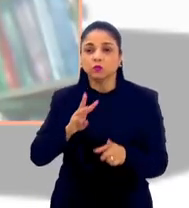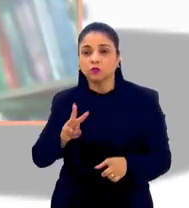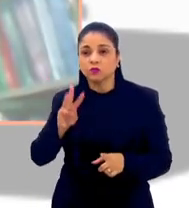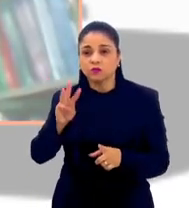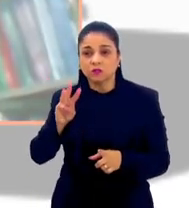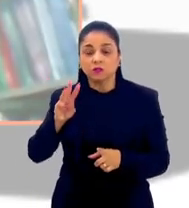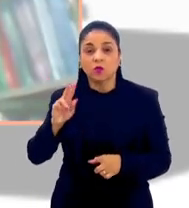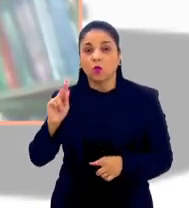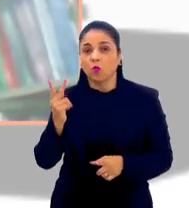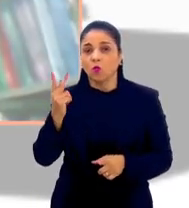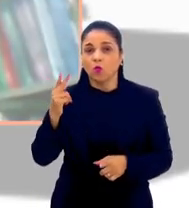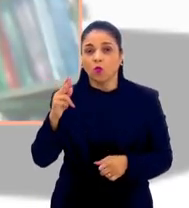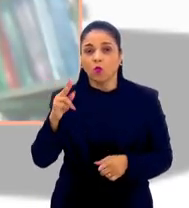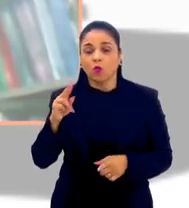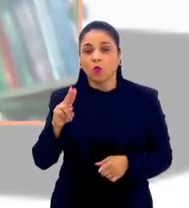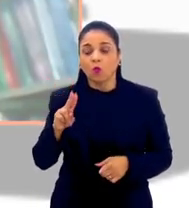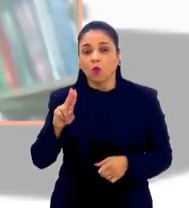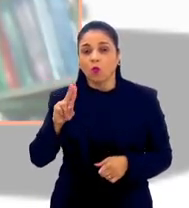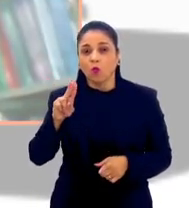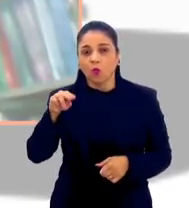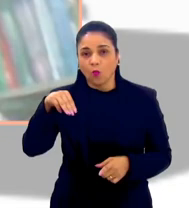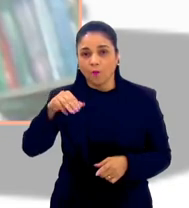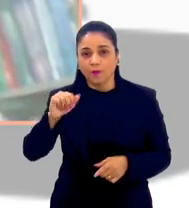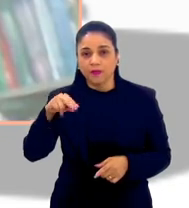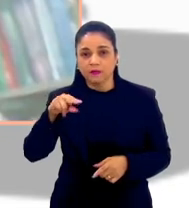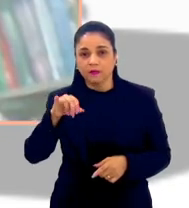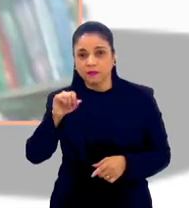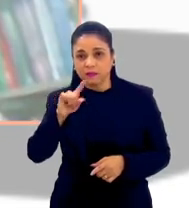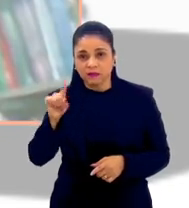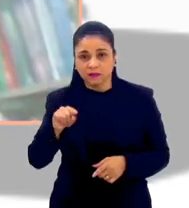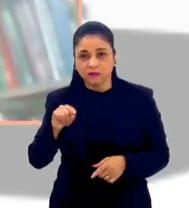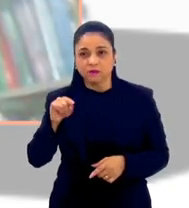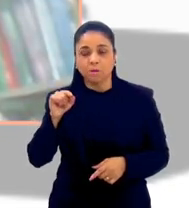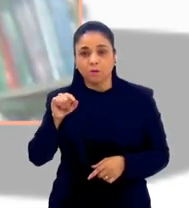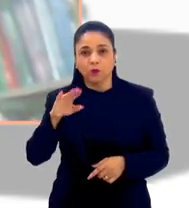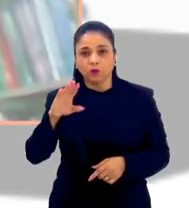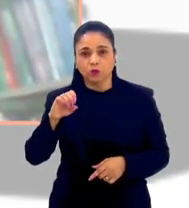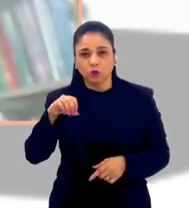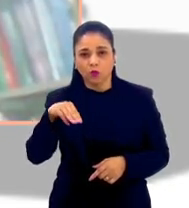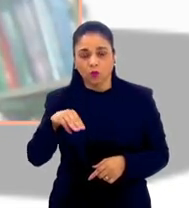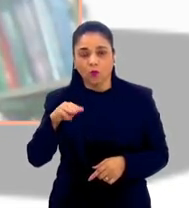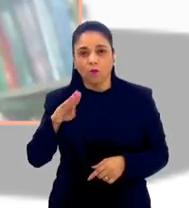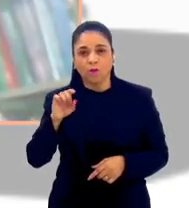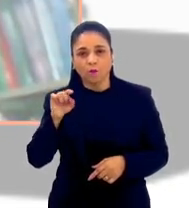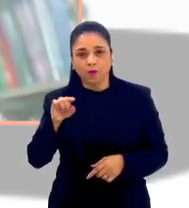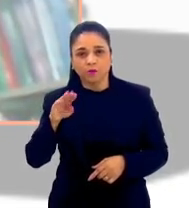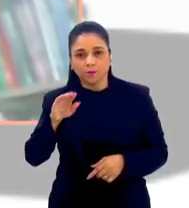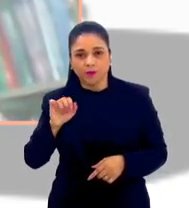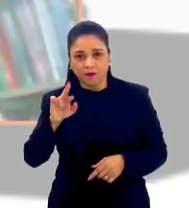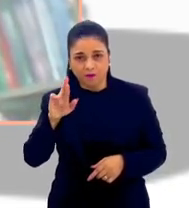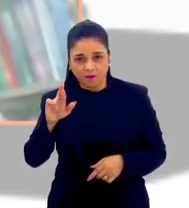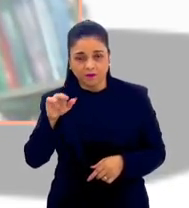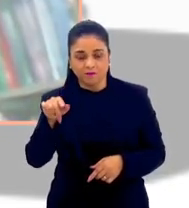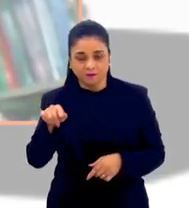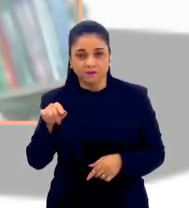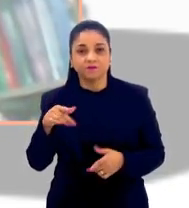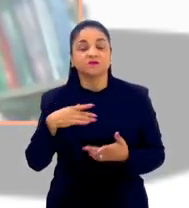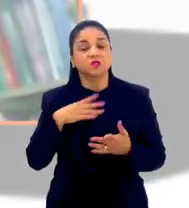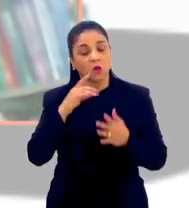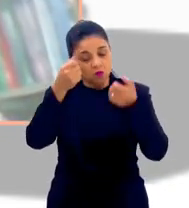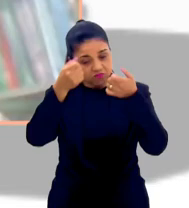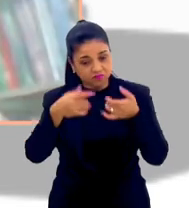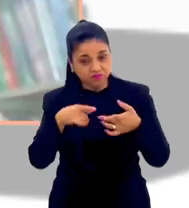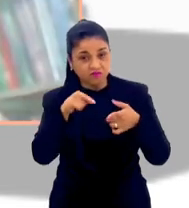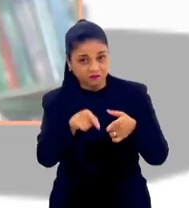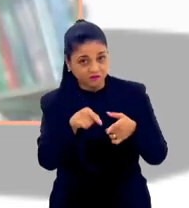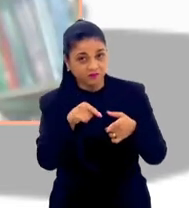da Humanis, www.umanis.com.br. Como você falou,